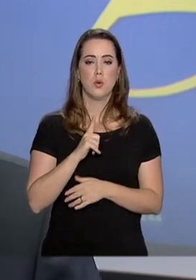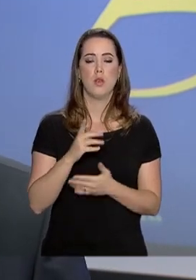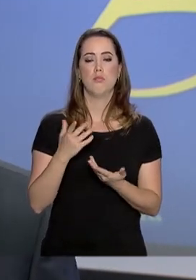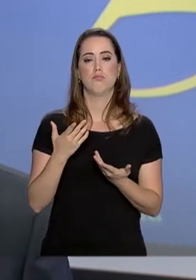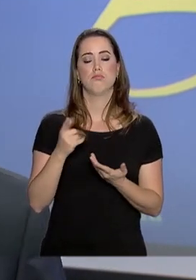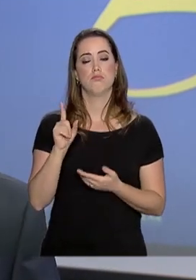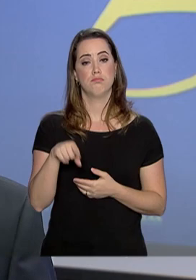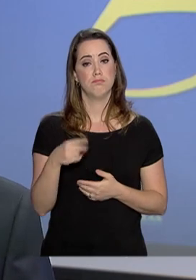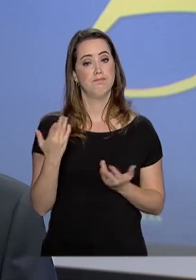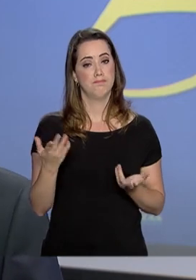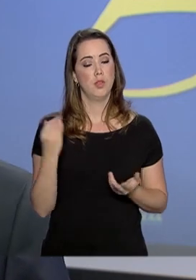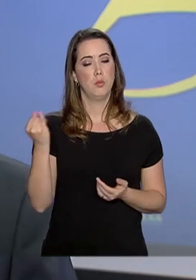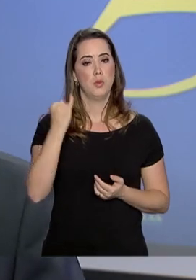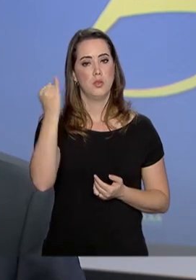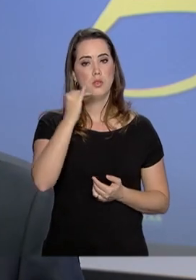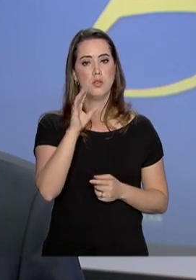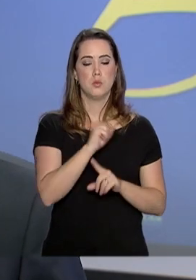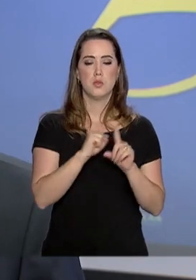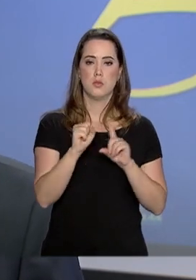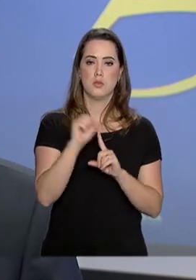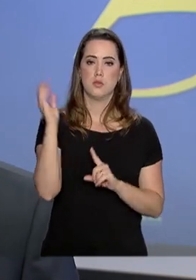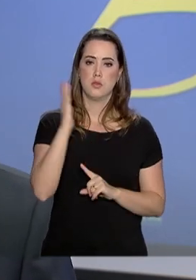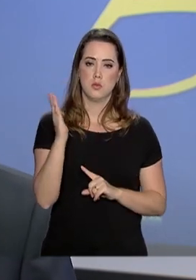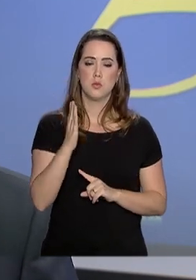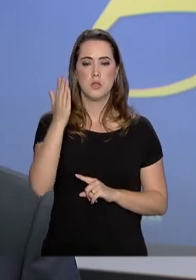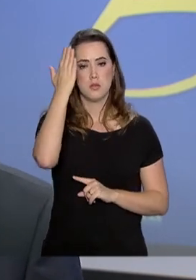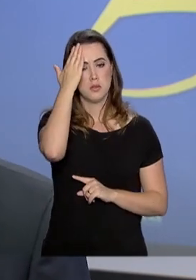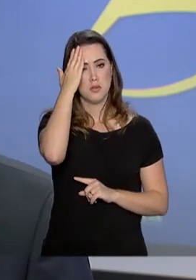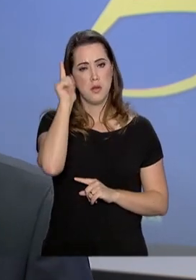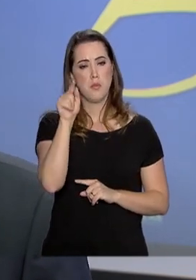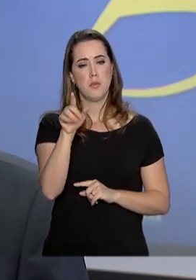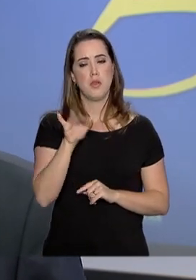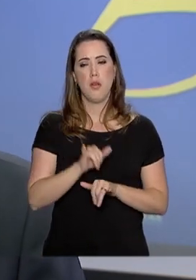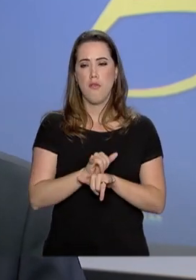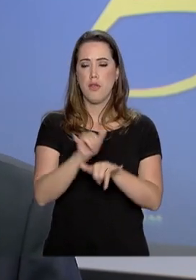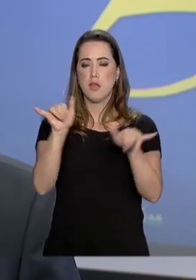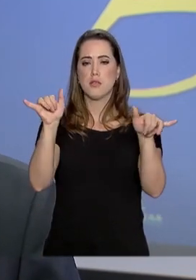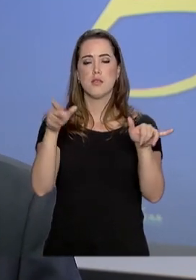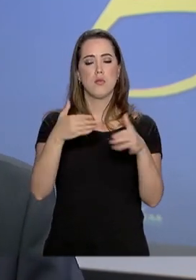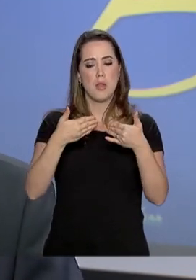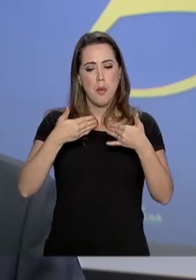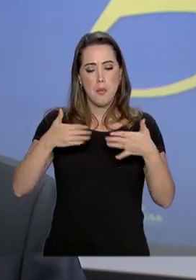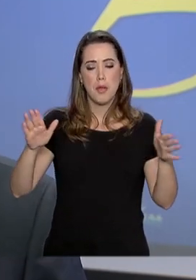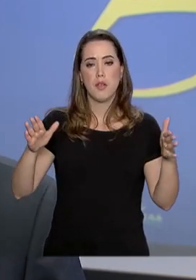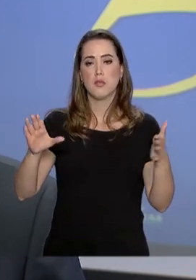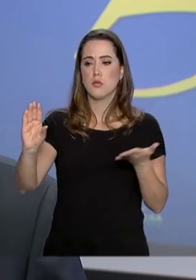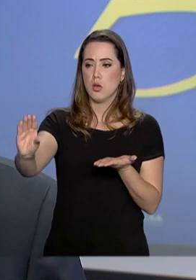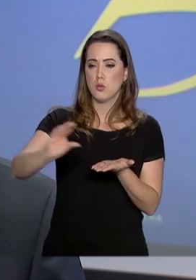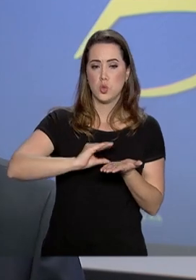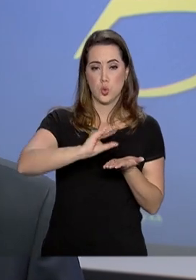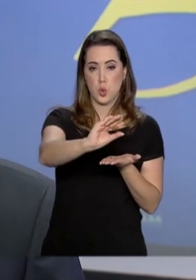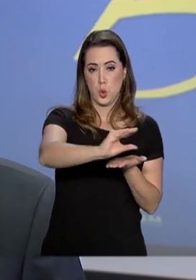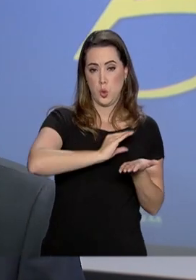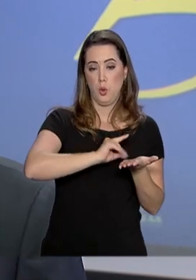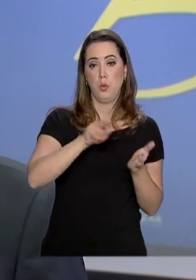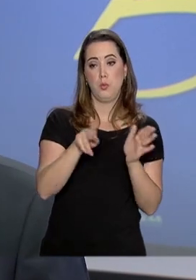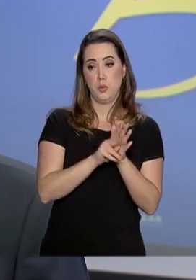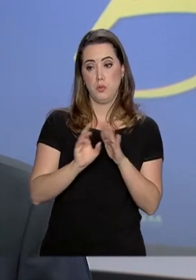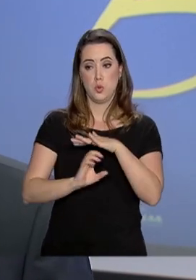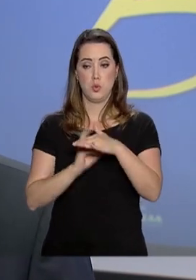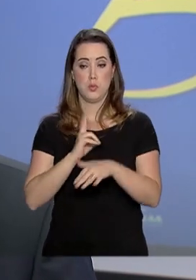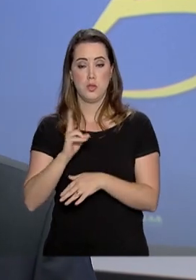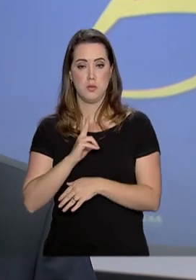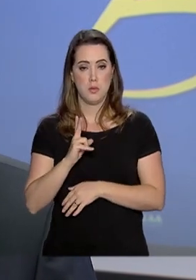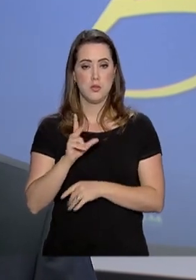a iniciativa privada. É muito importante para a sociedade brasileira saber que o setor de aviação civil está aberto a investimentos privados, em